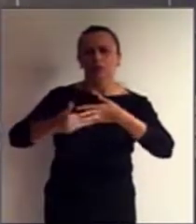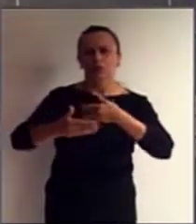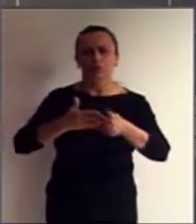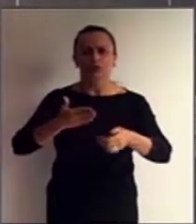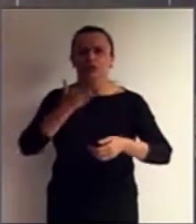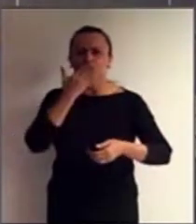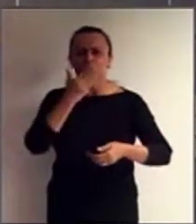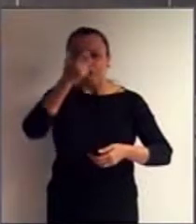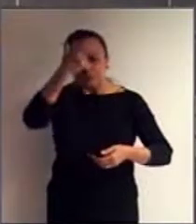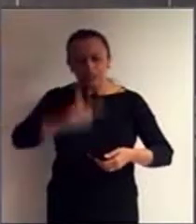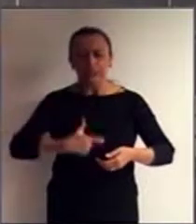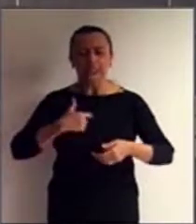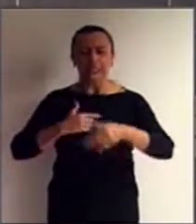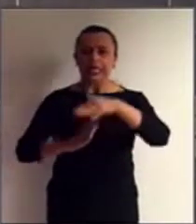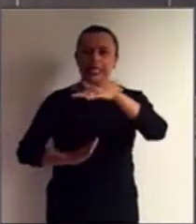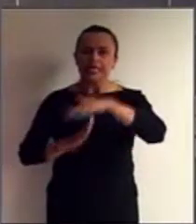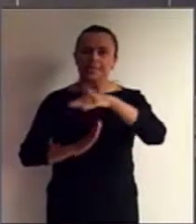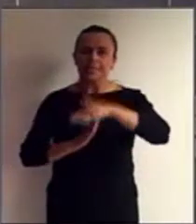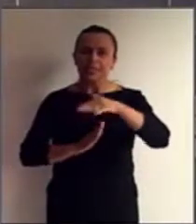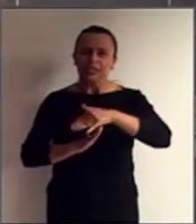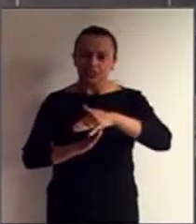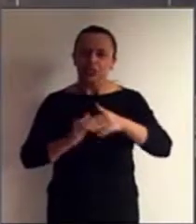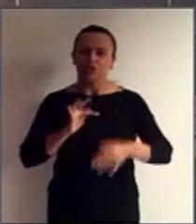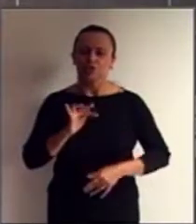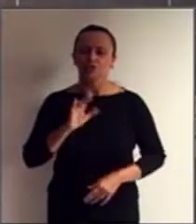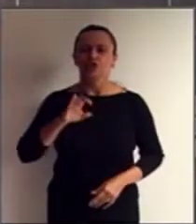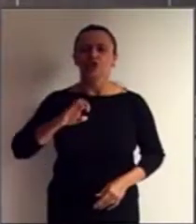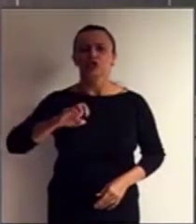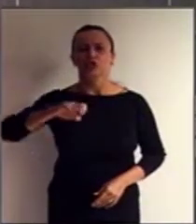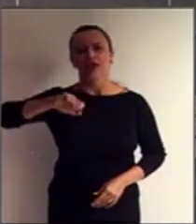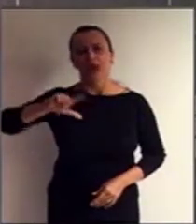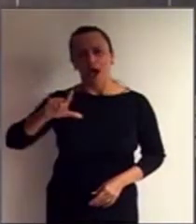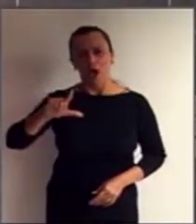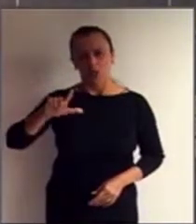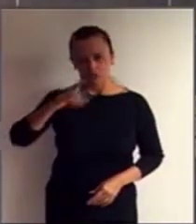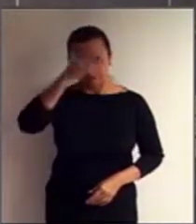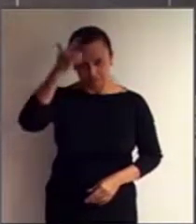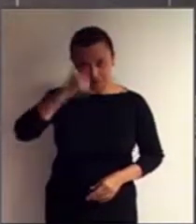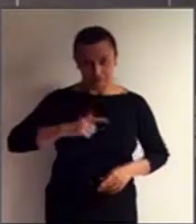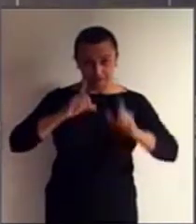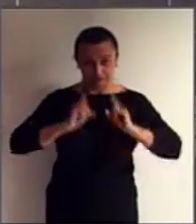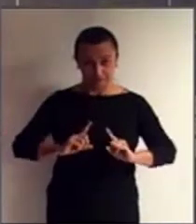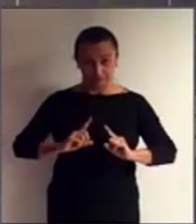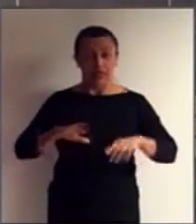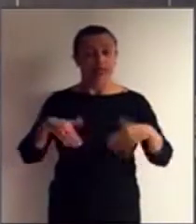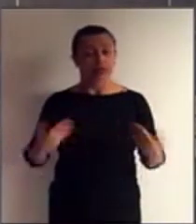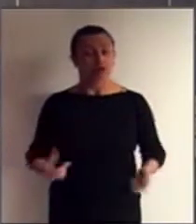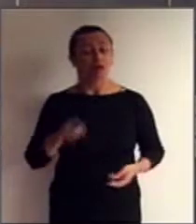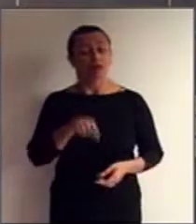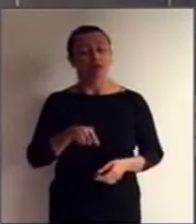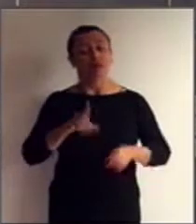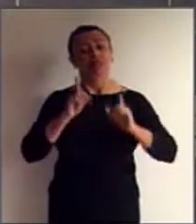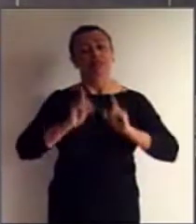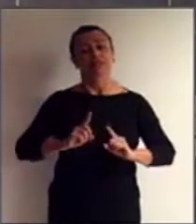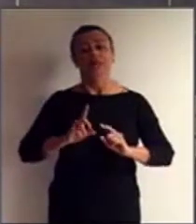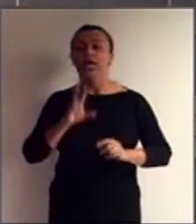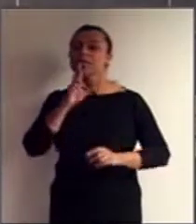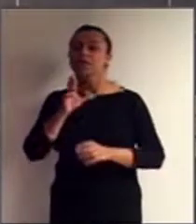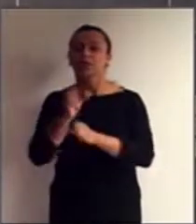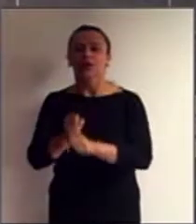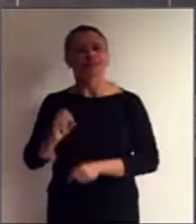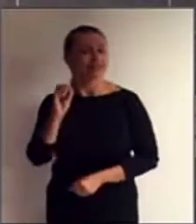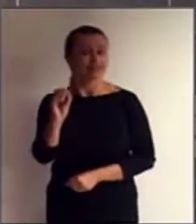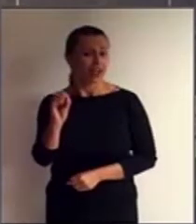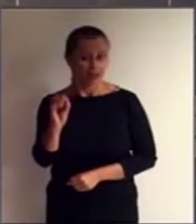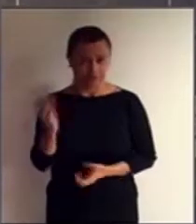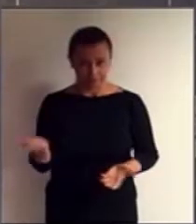limite funcional da pessoa com deficiência, a deficiência terá como resultado zero. Então, se, por